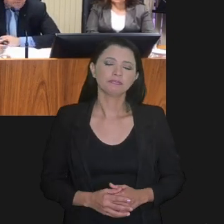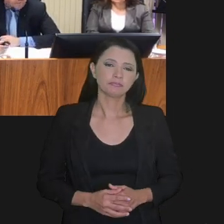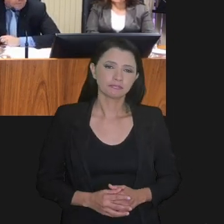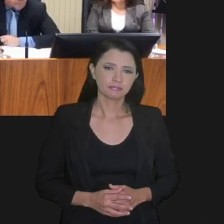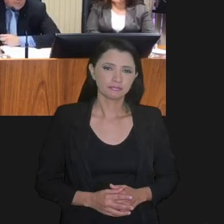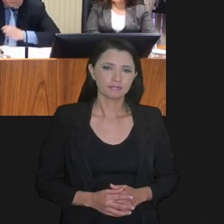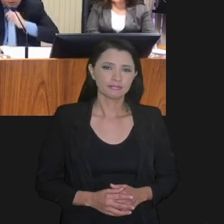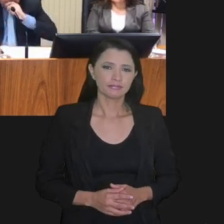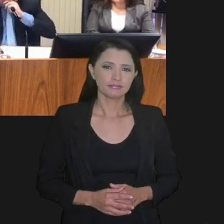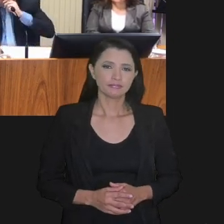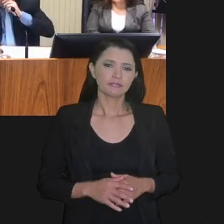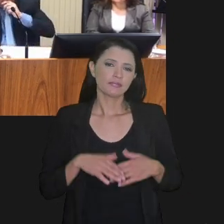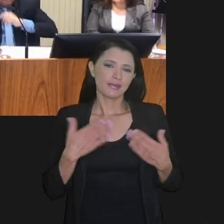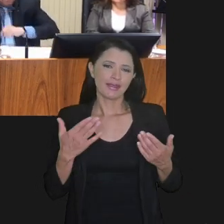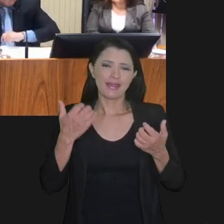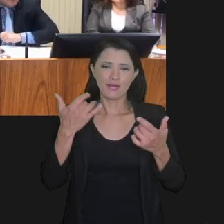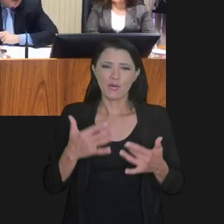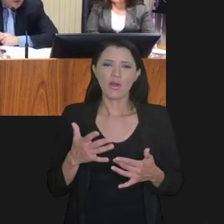a fazenda.